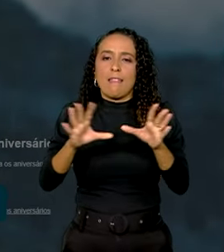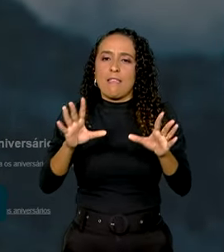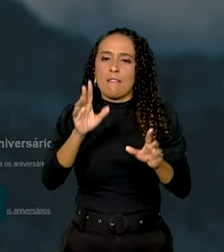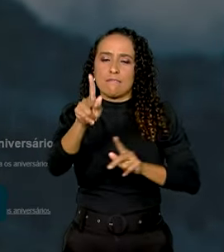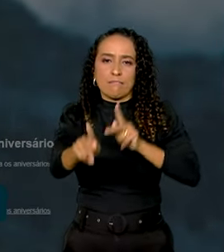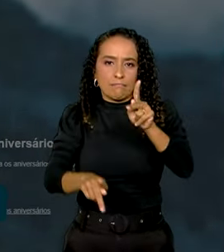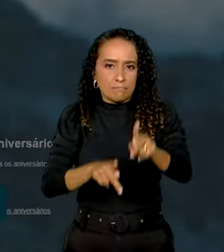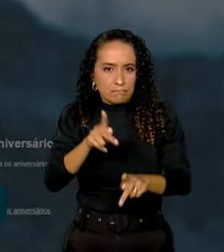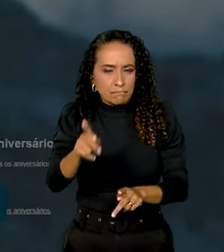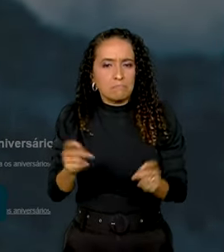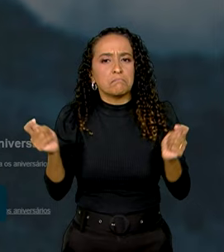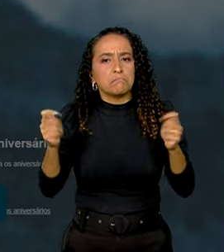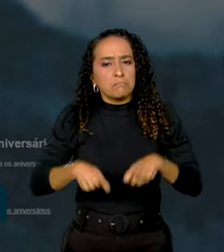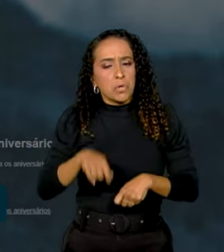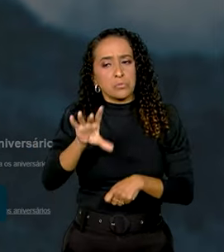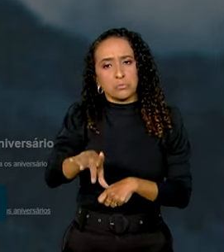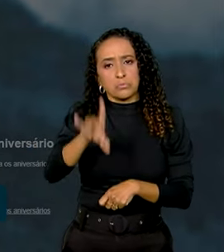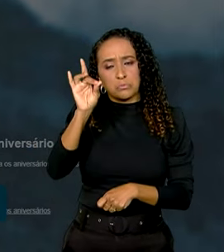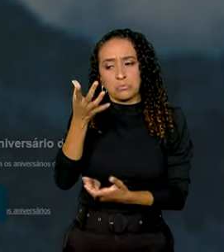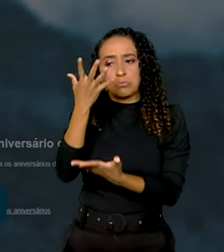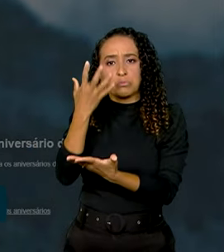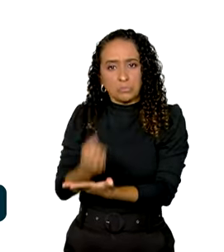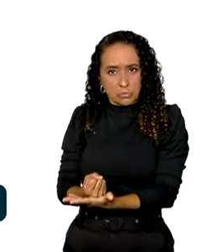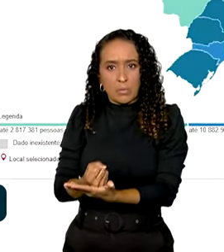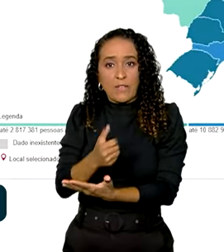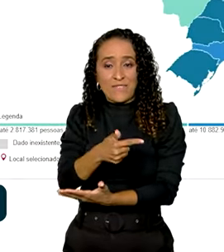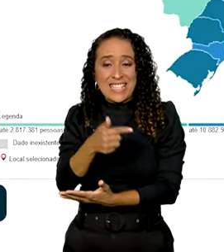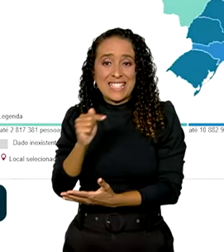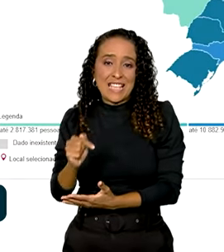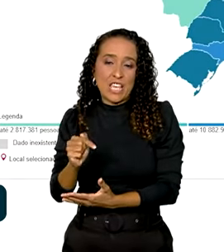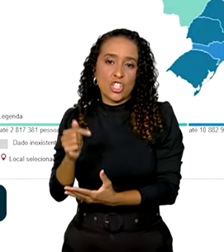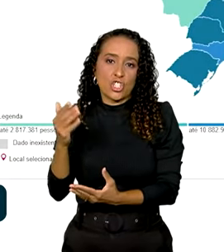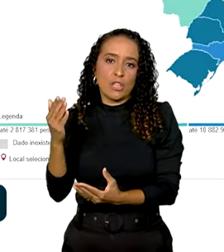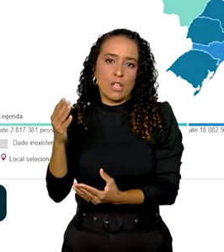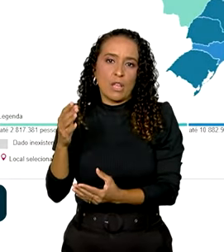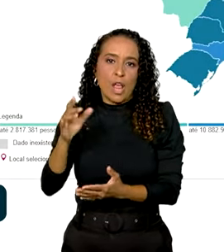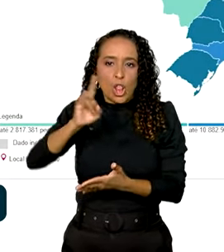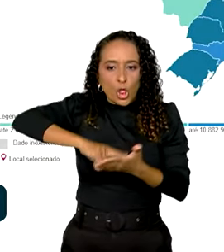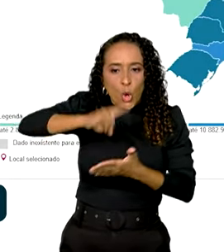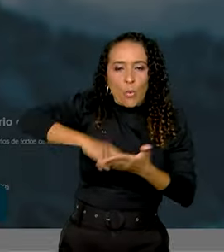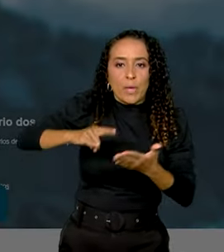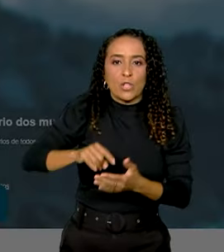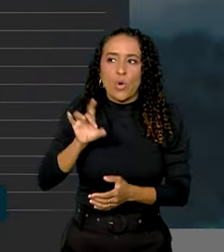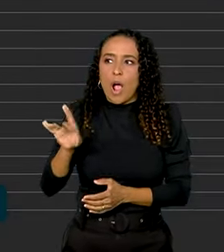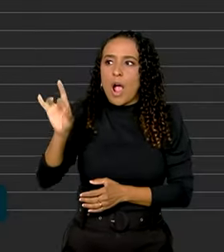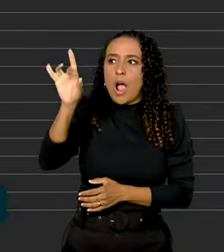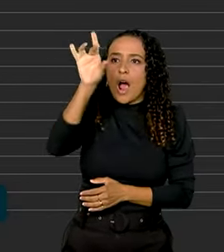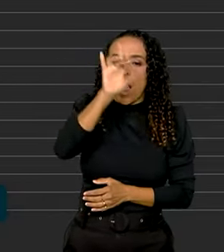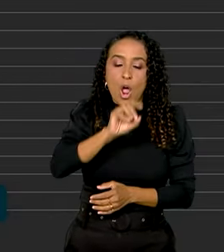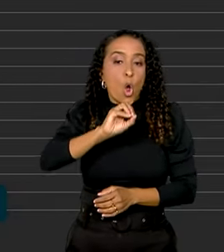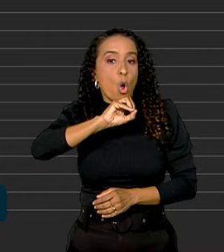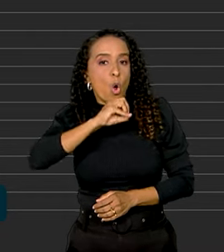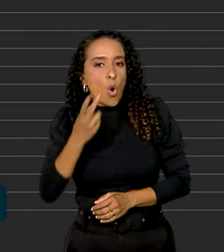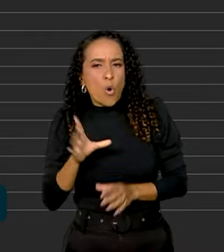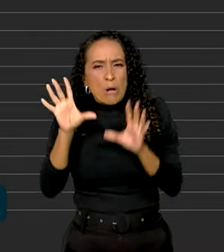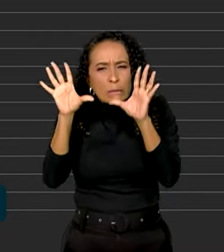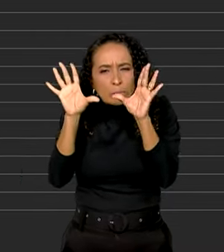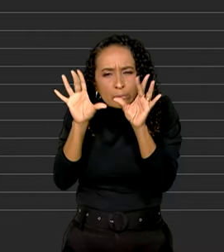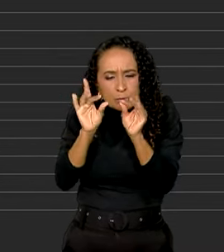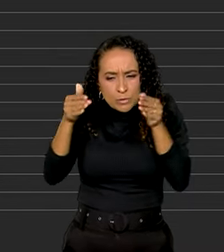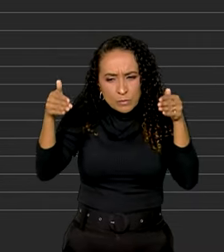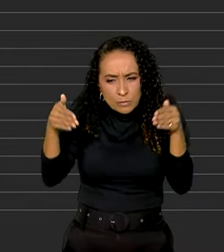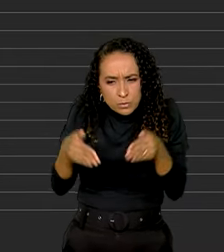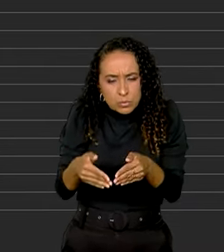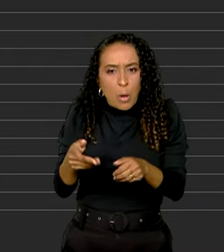público que pode optar por baixar os 27 arquivos, um para cada estado, ou refinar ainda mais